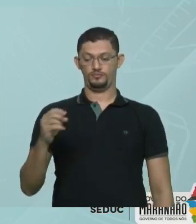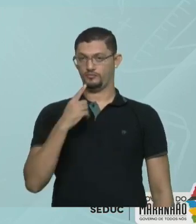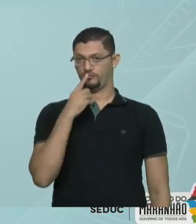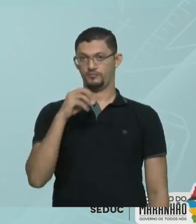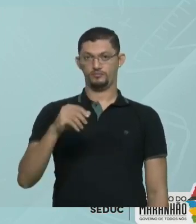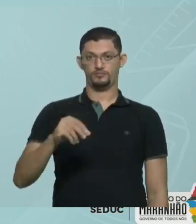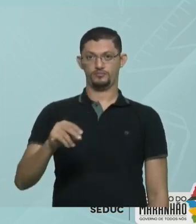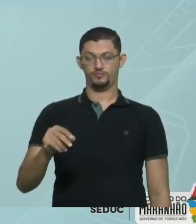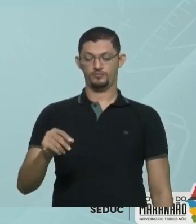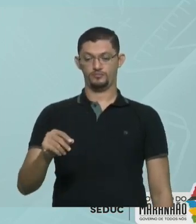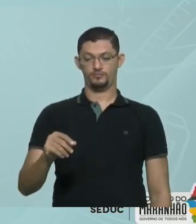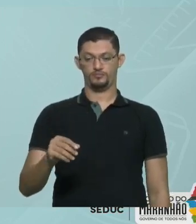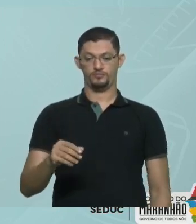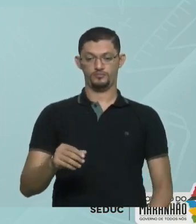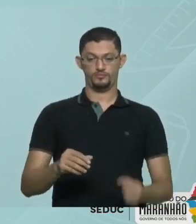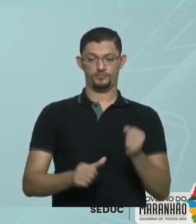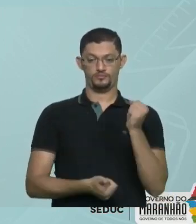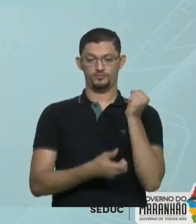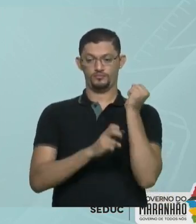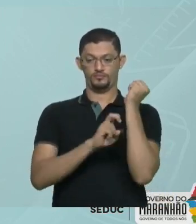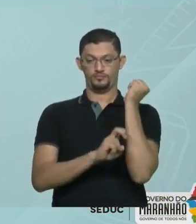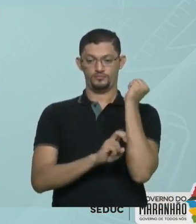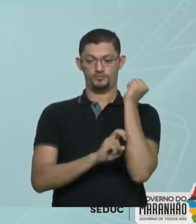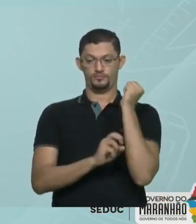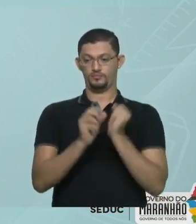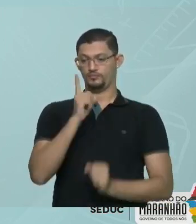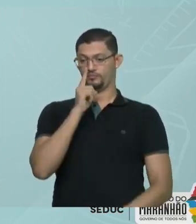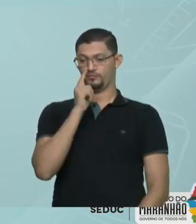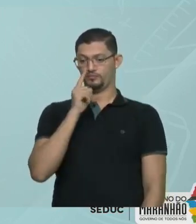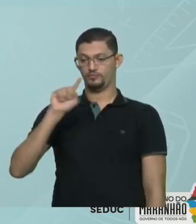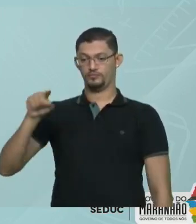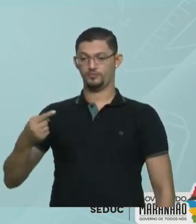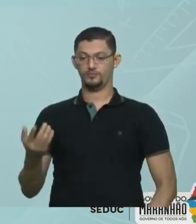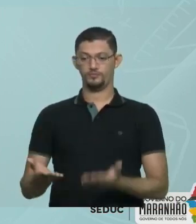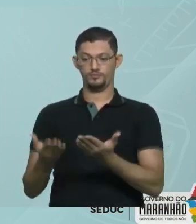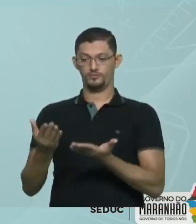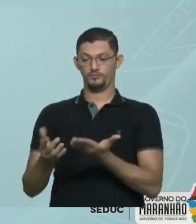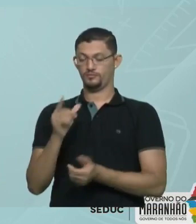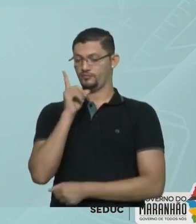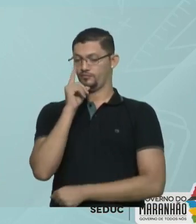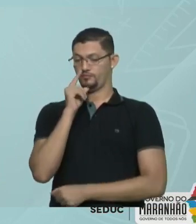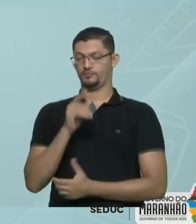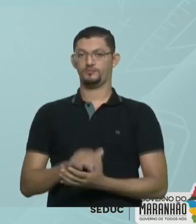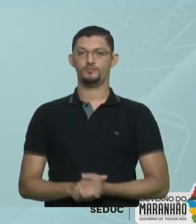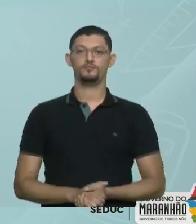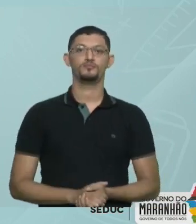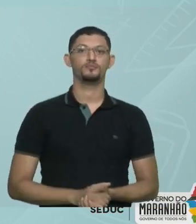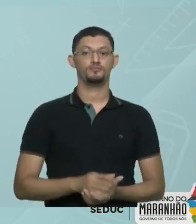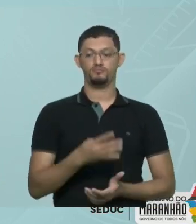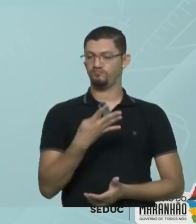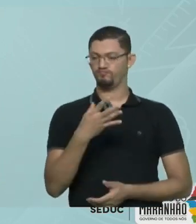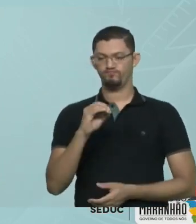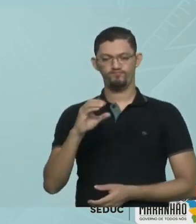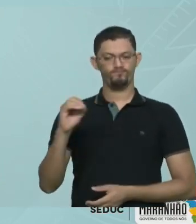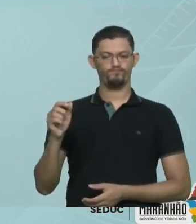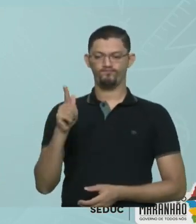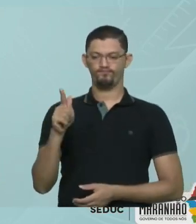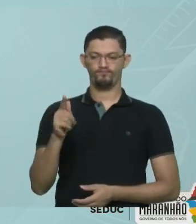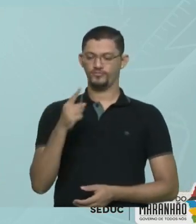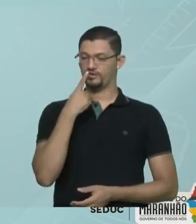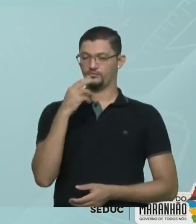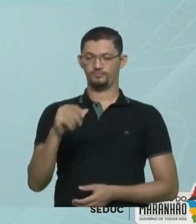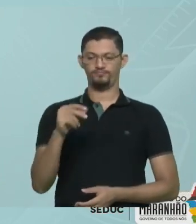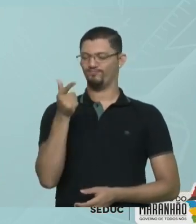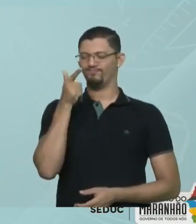sal De cozinha A 15 graus Celsius E com mil gramas De água Num primeiro momento Esses 400 Não vão dissolver Totalmente